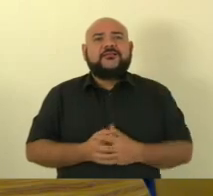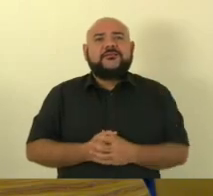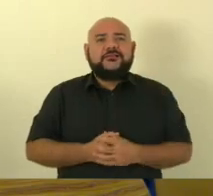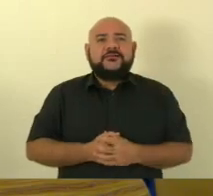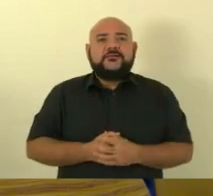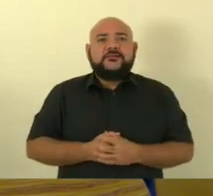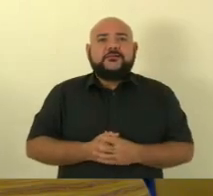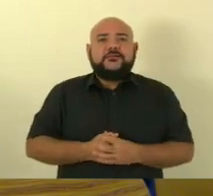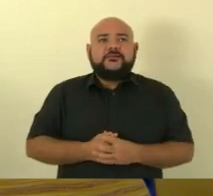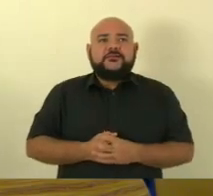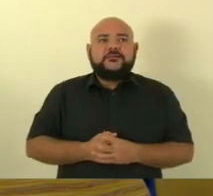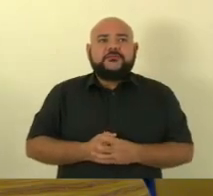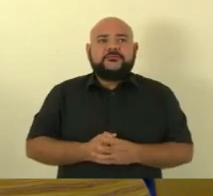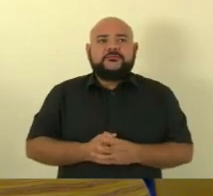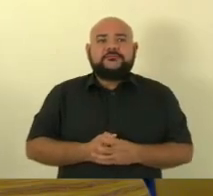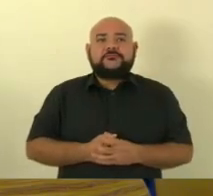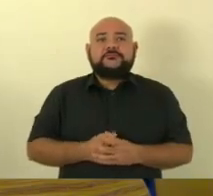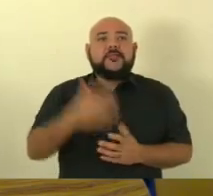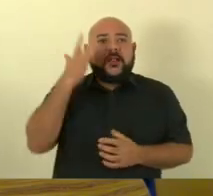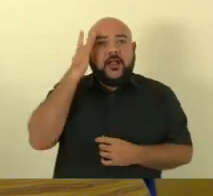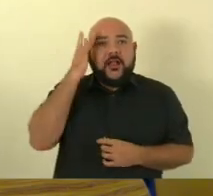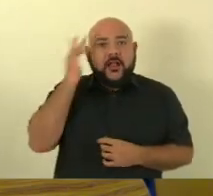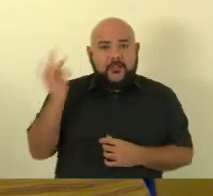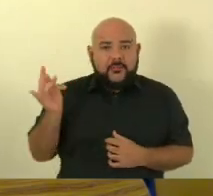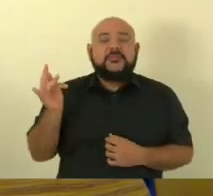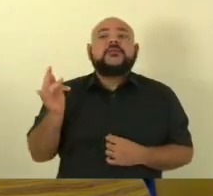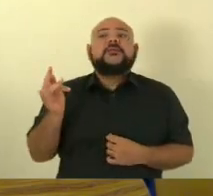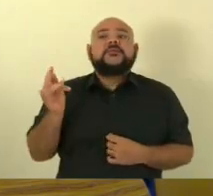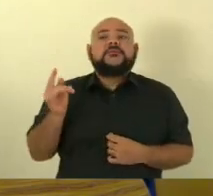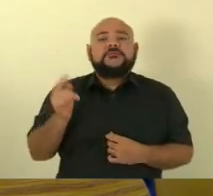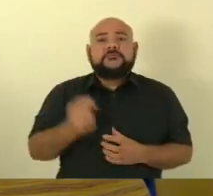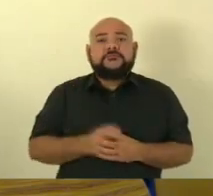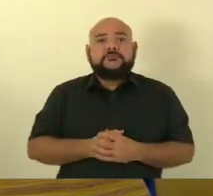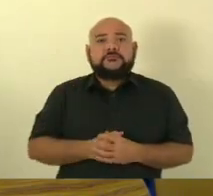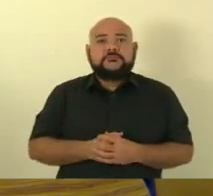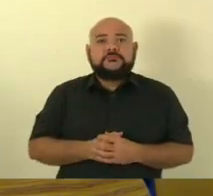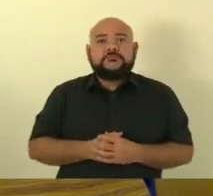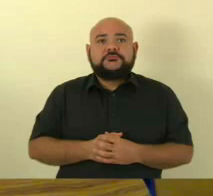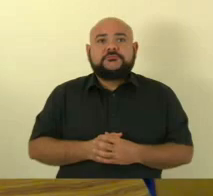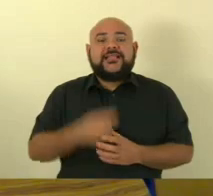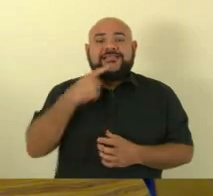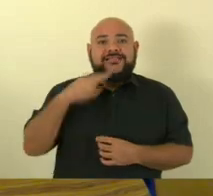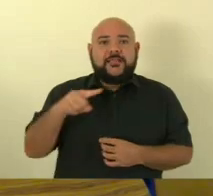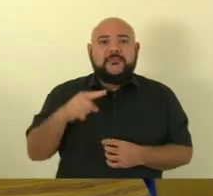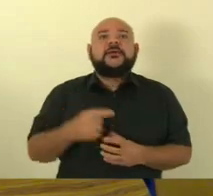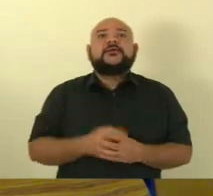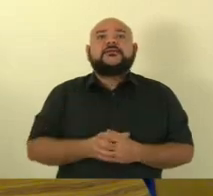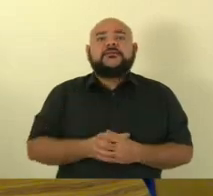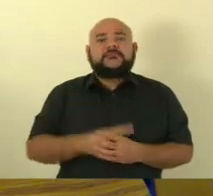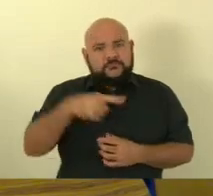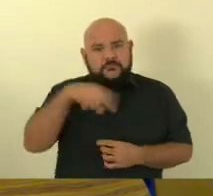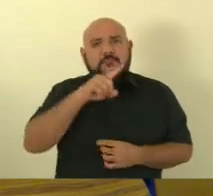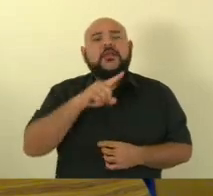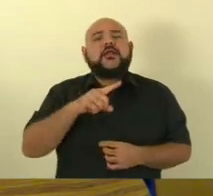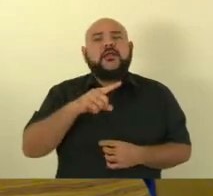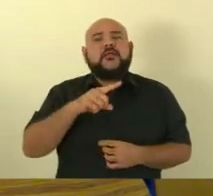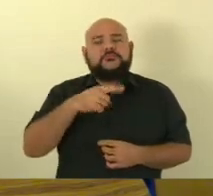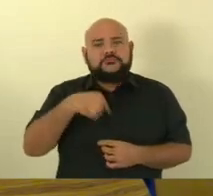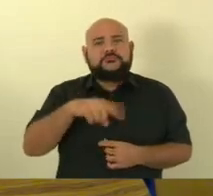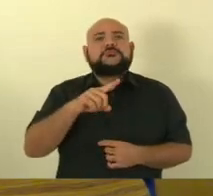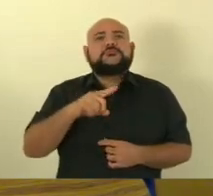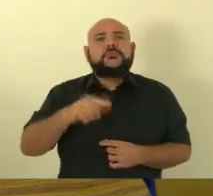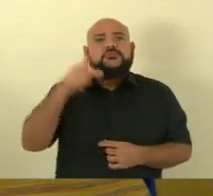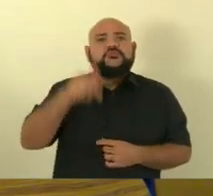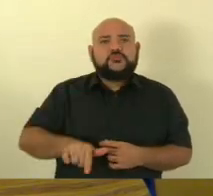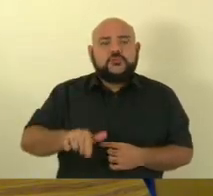e amanhã eu vou no Davi conforme disse e no fim e essa semana vamos lá o Renato pode chegar e falar vamos